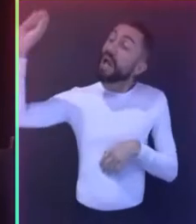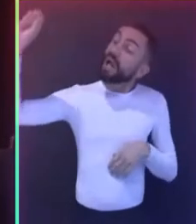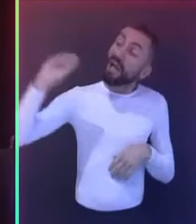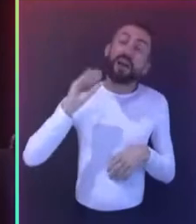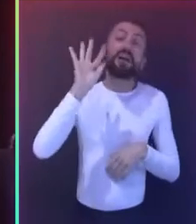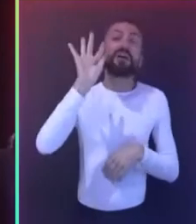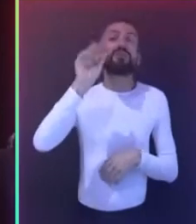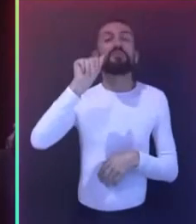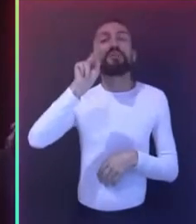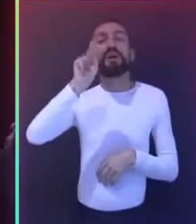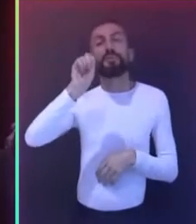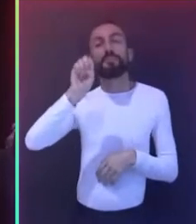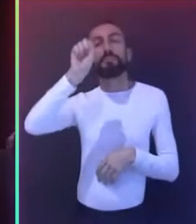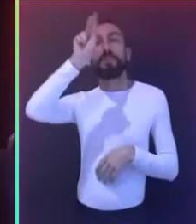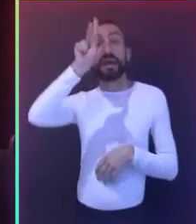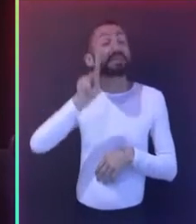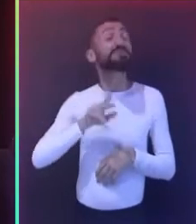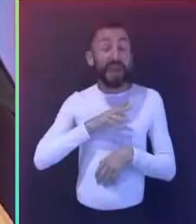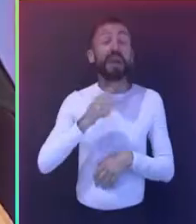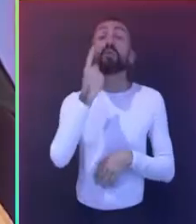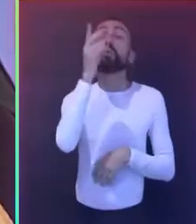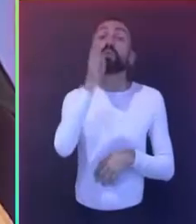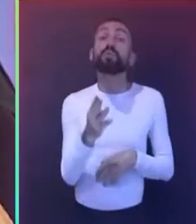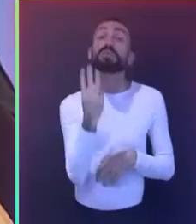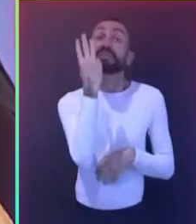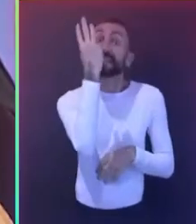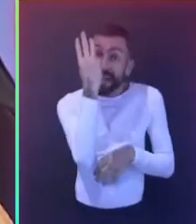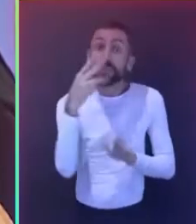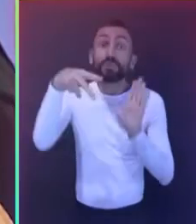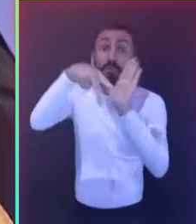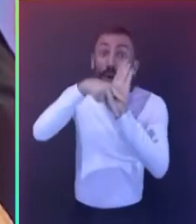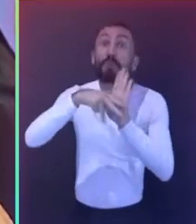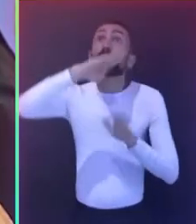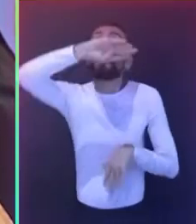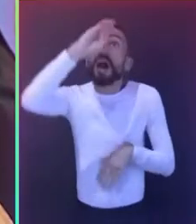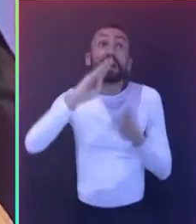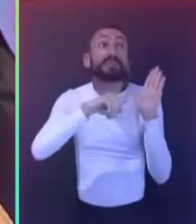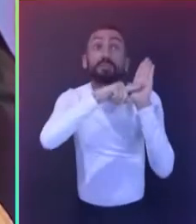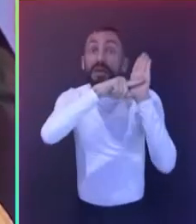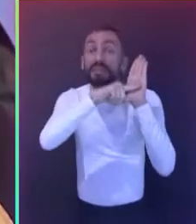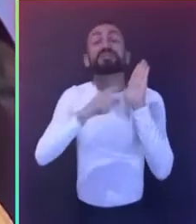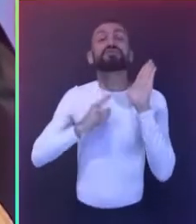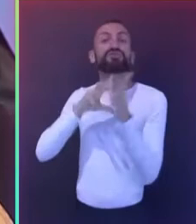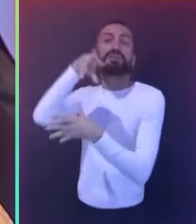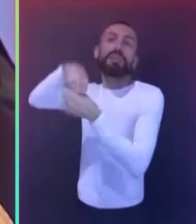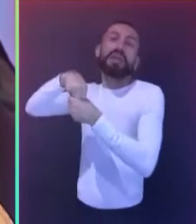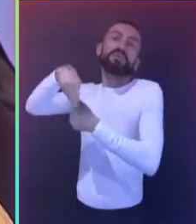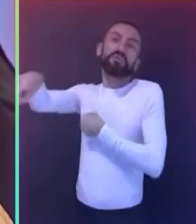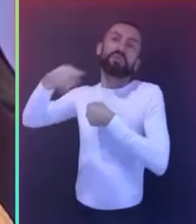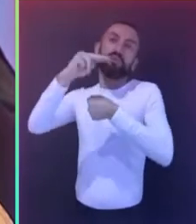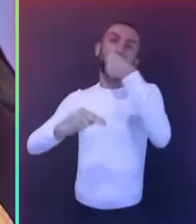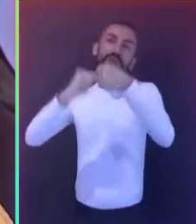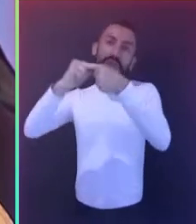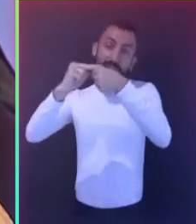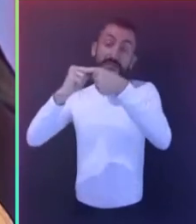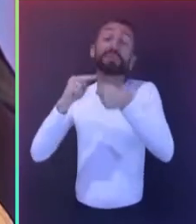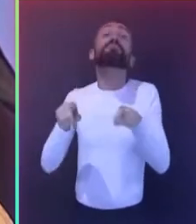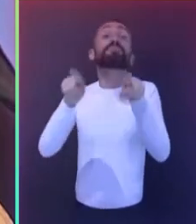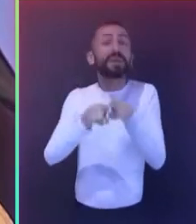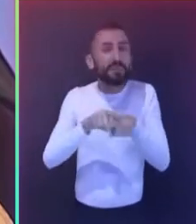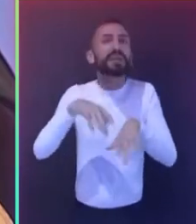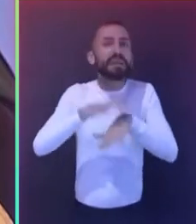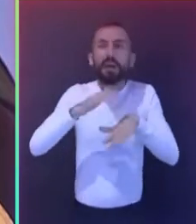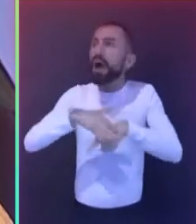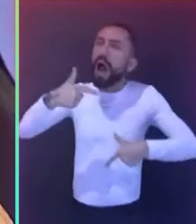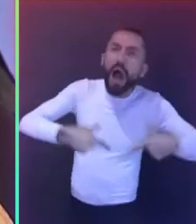responsável por um terço da pesquisa realizada no país. Destaca-se ainda nas ações de internacionalização,